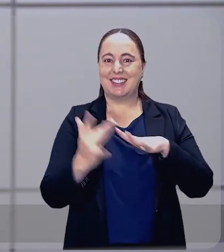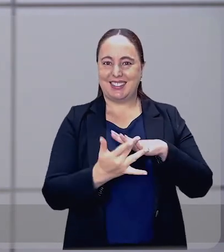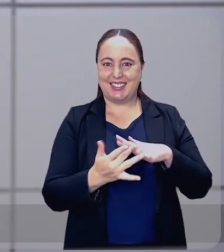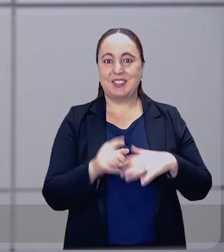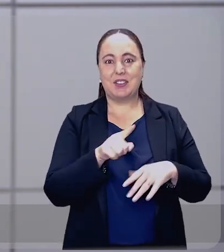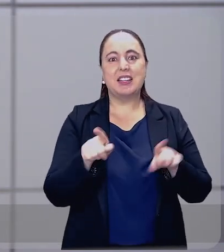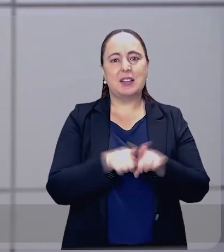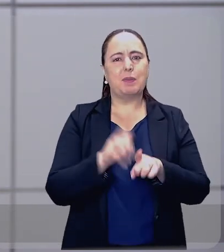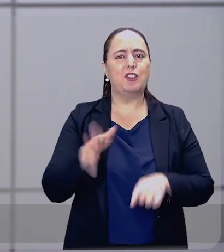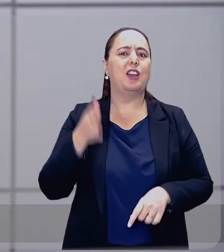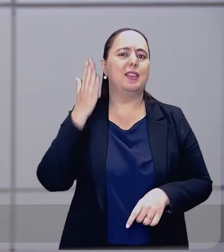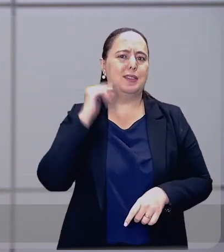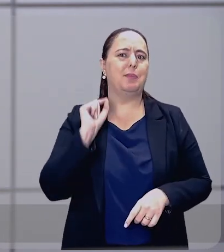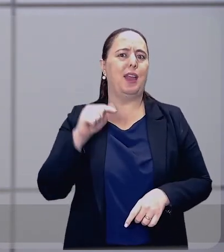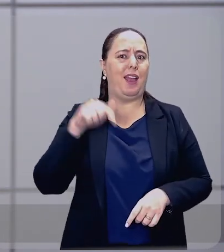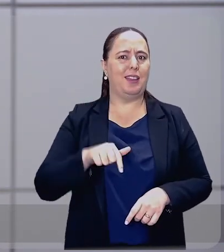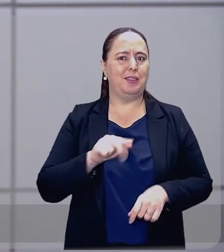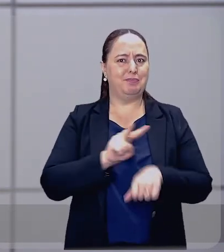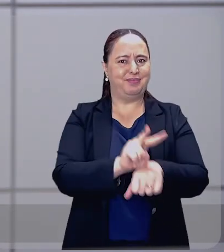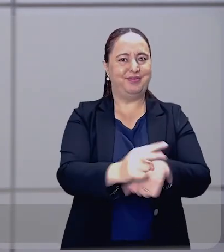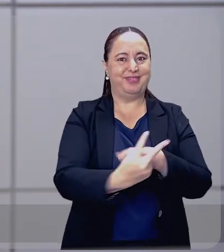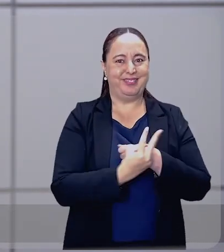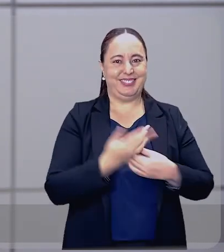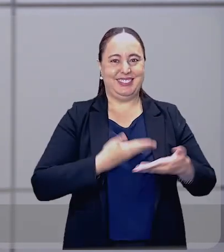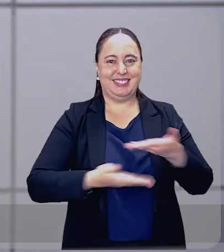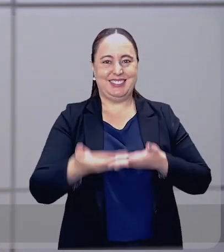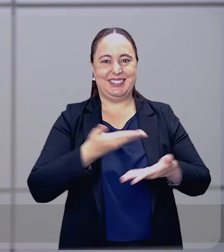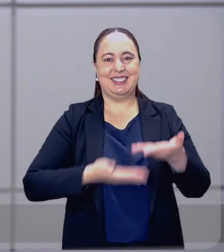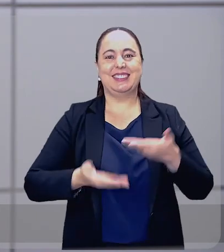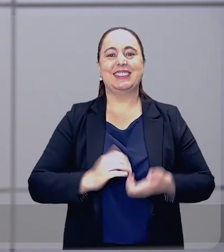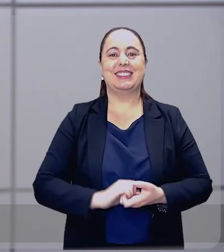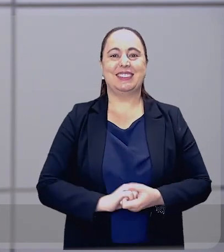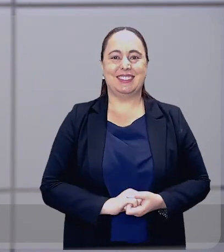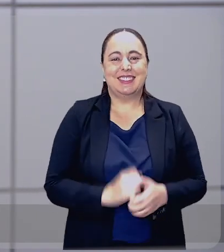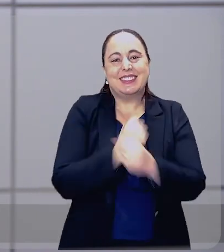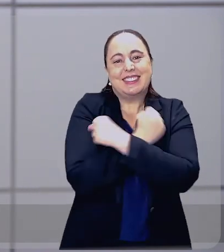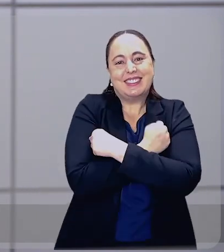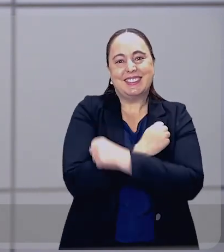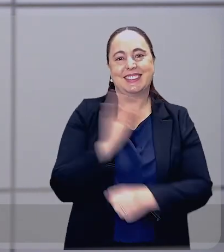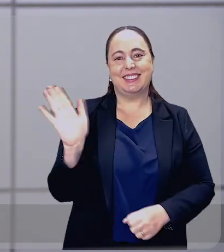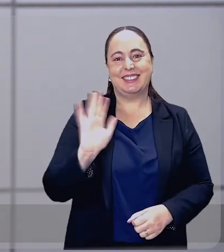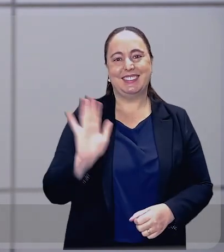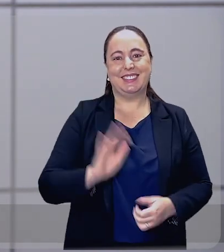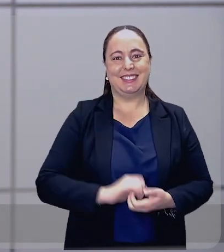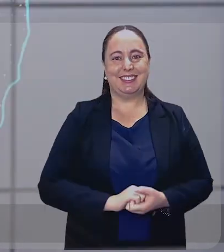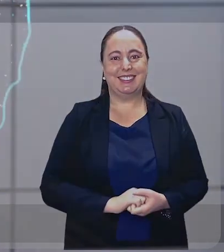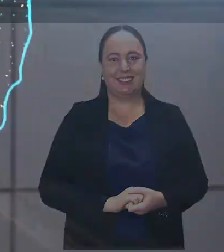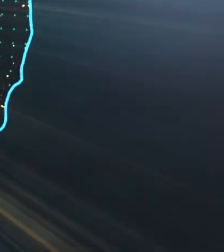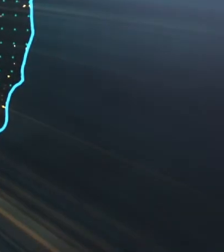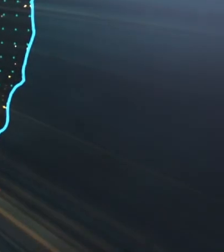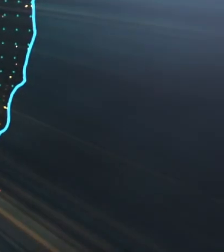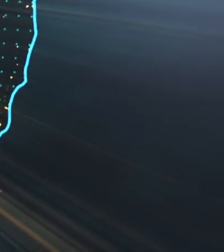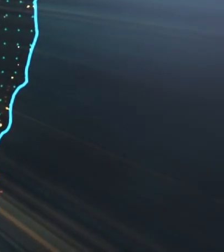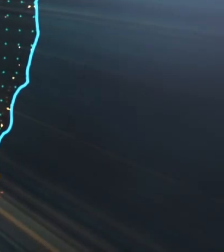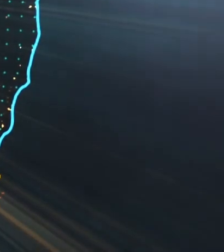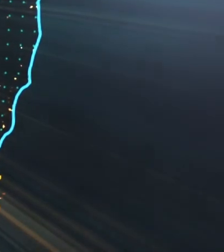redes sociais. E você já sabe que aqui é todo mundo cuidando de todo mundo. Um abraço e até mais!